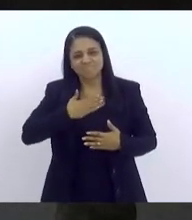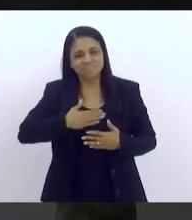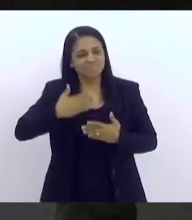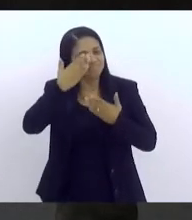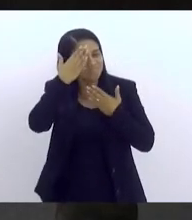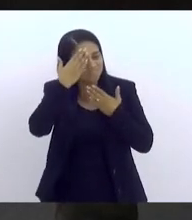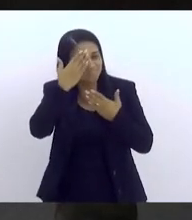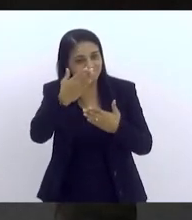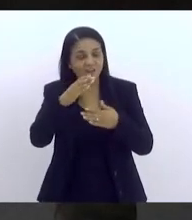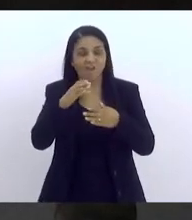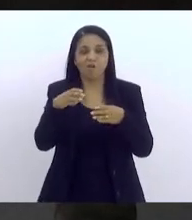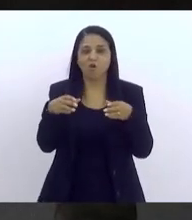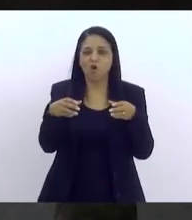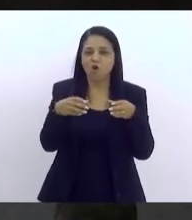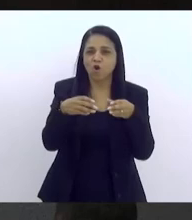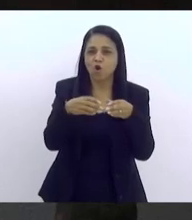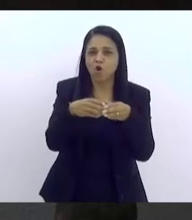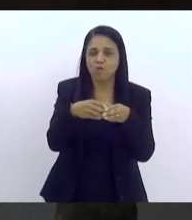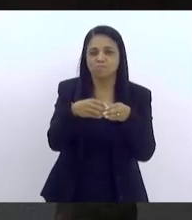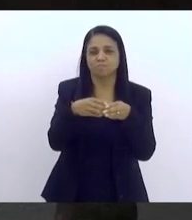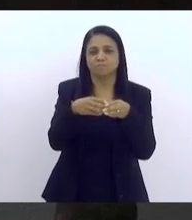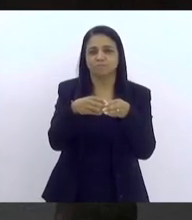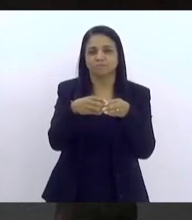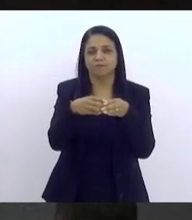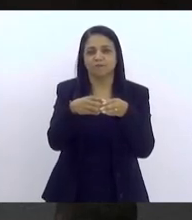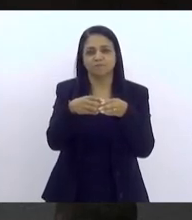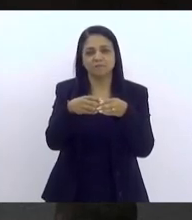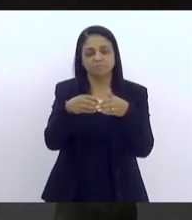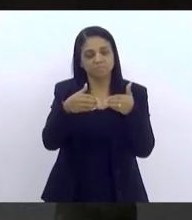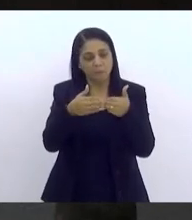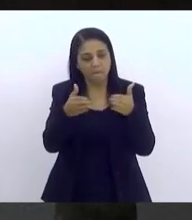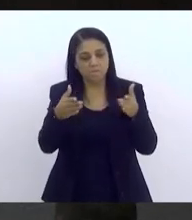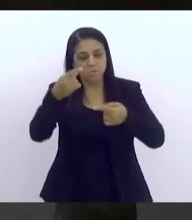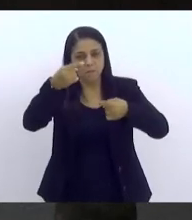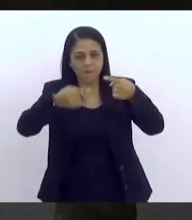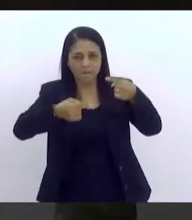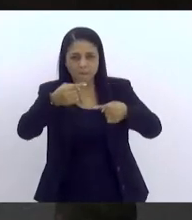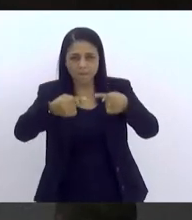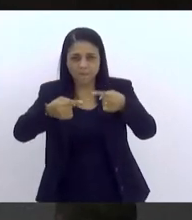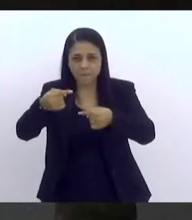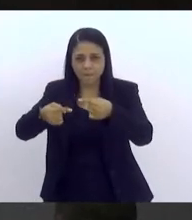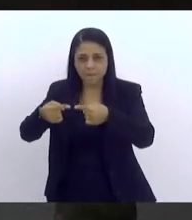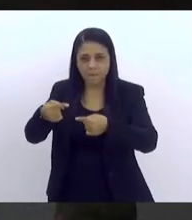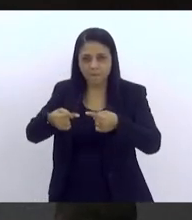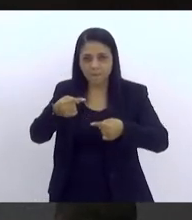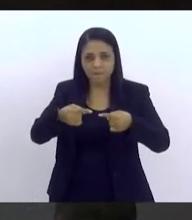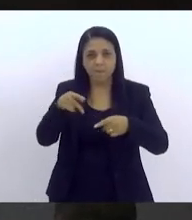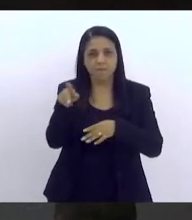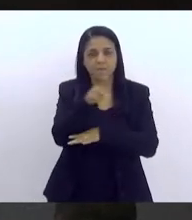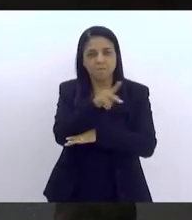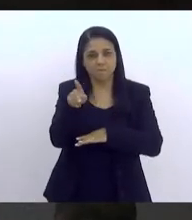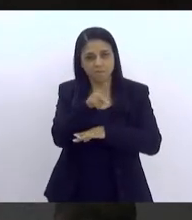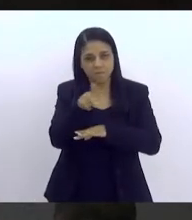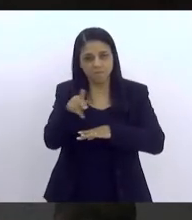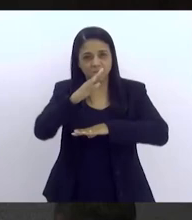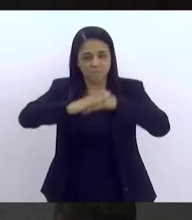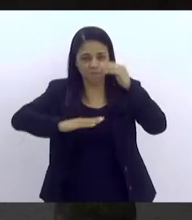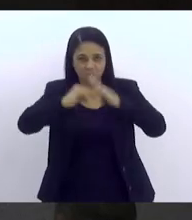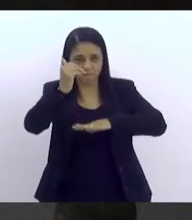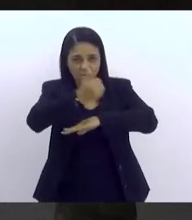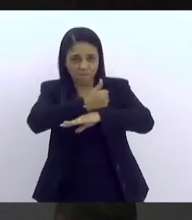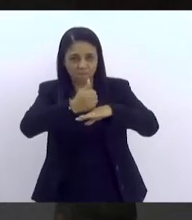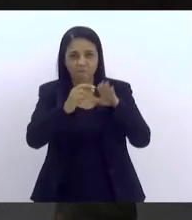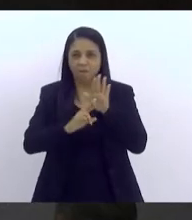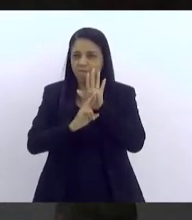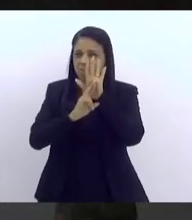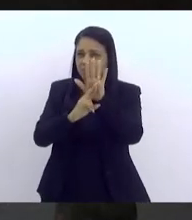que deu espaço para a gente fazer aqui um debate com todos os profissionais, representantes